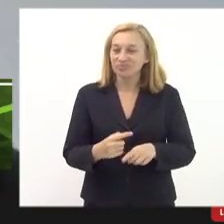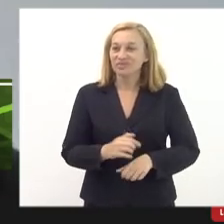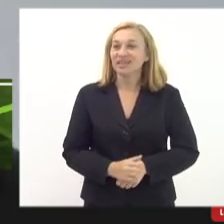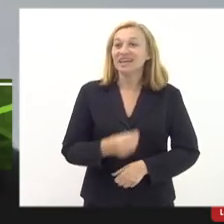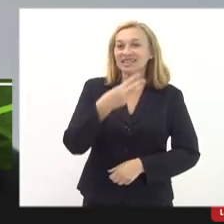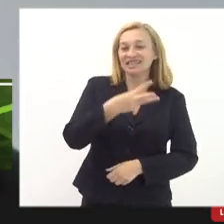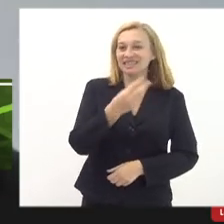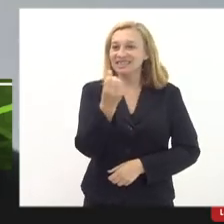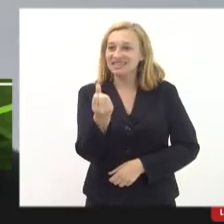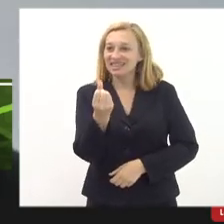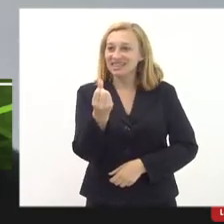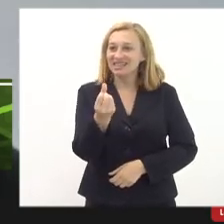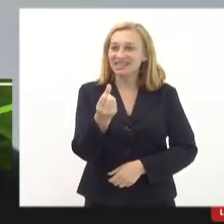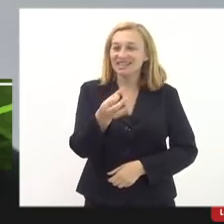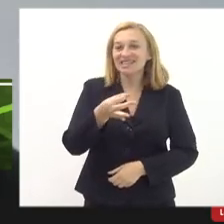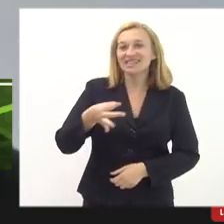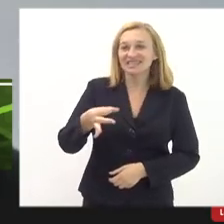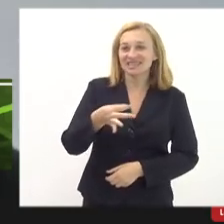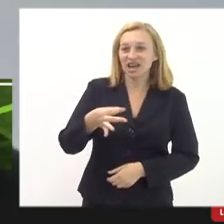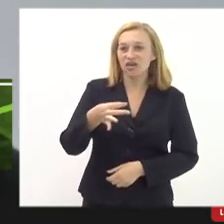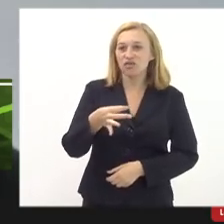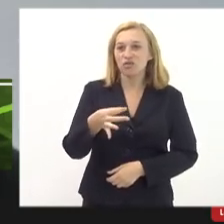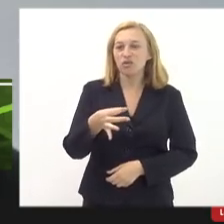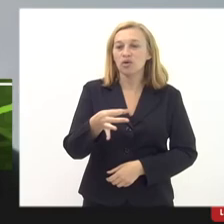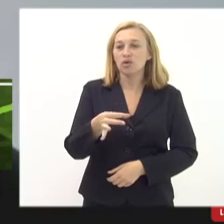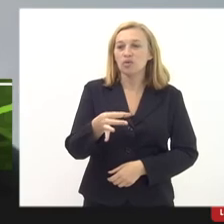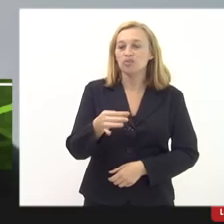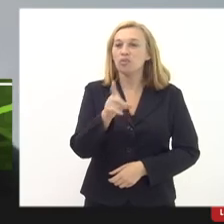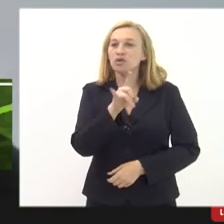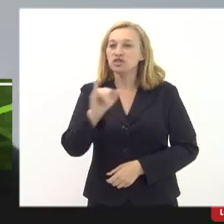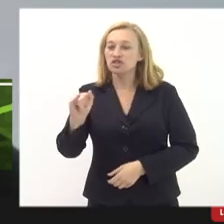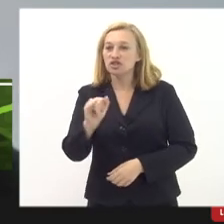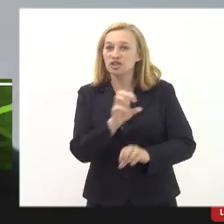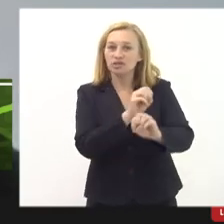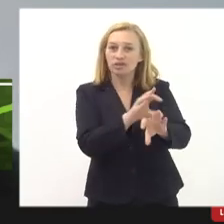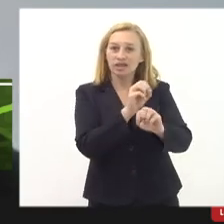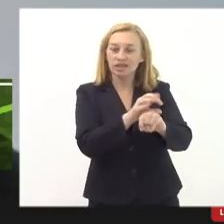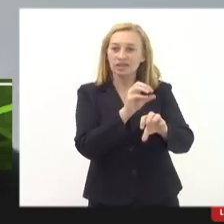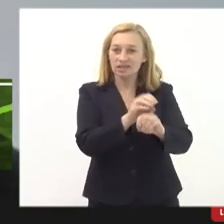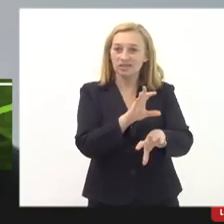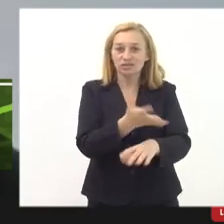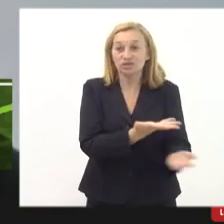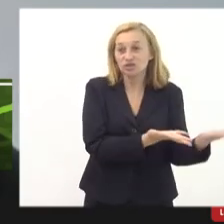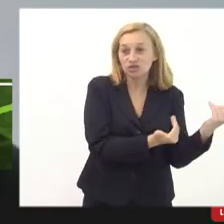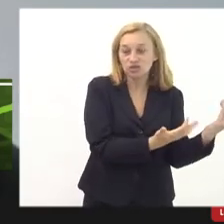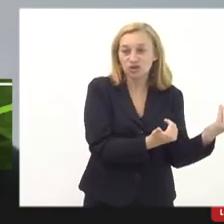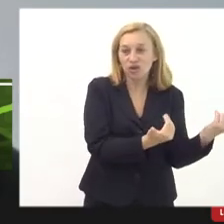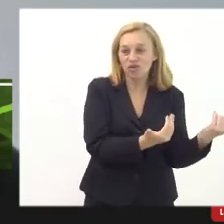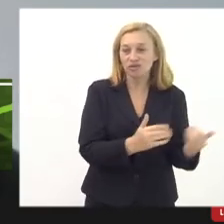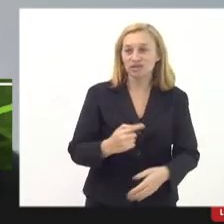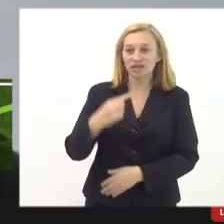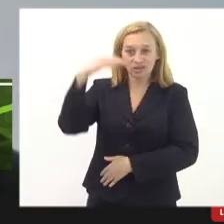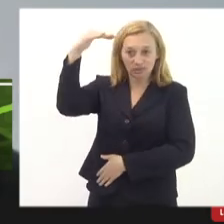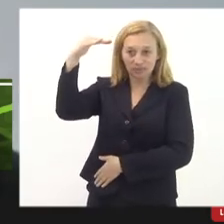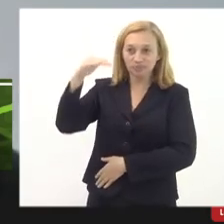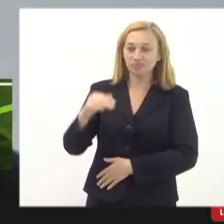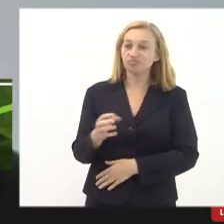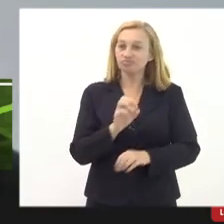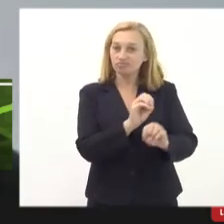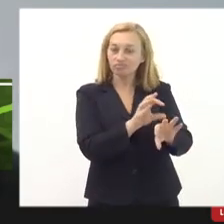36 centavos por dia, educação de jovens e adultos 32 centavos, o ensino integral que